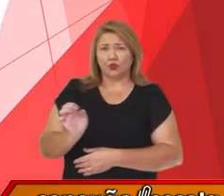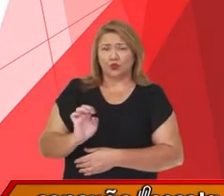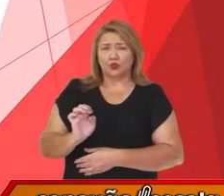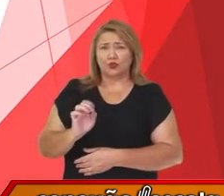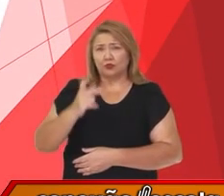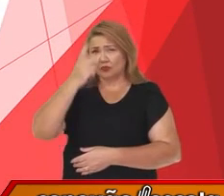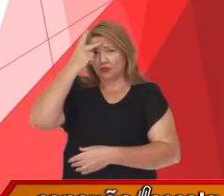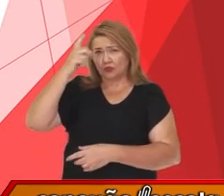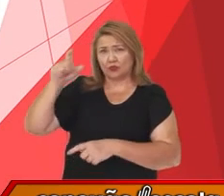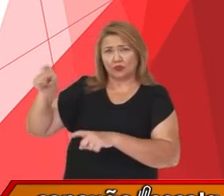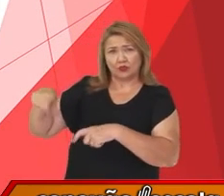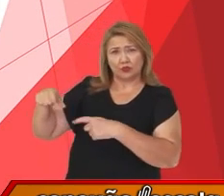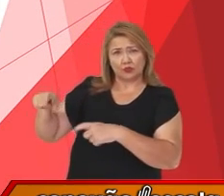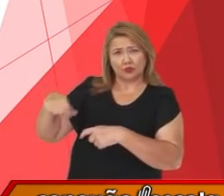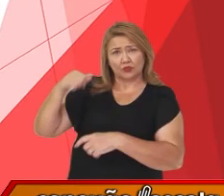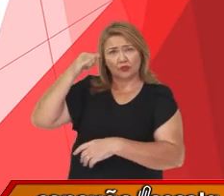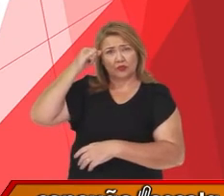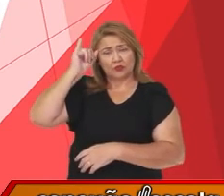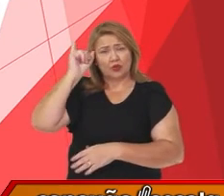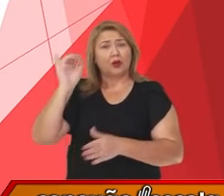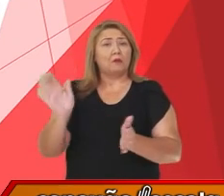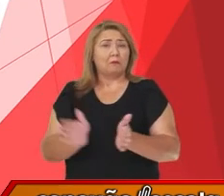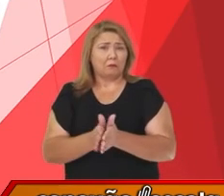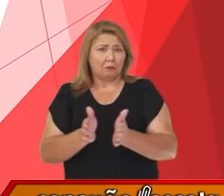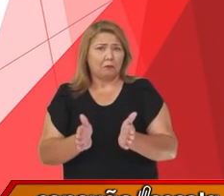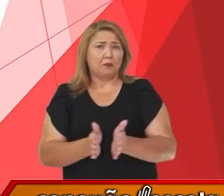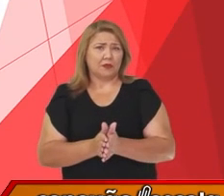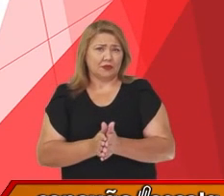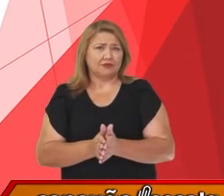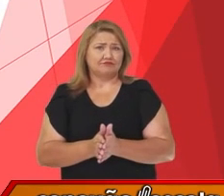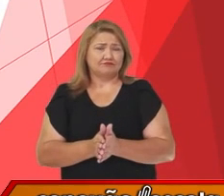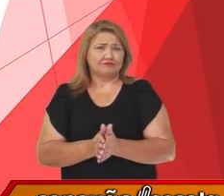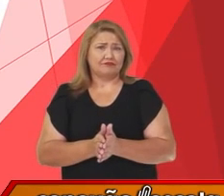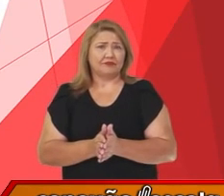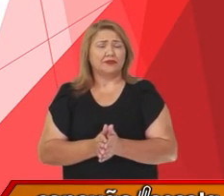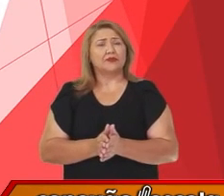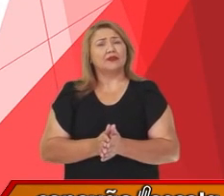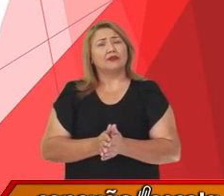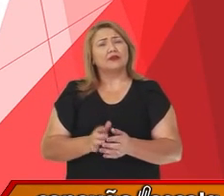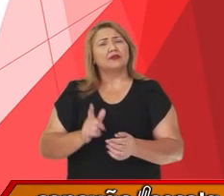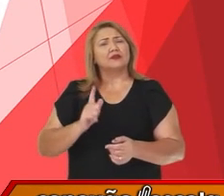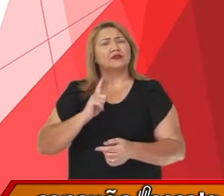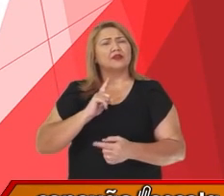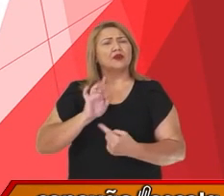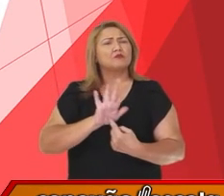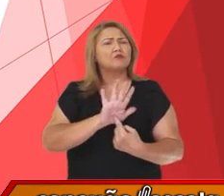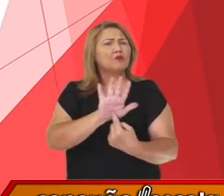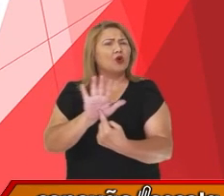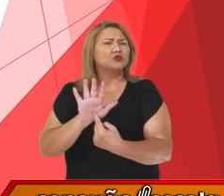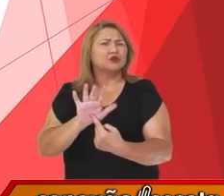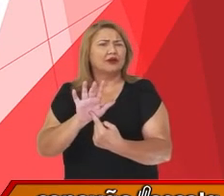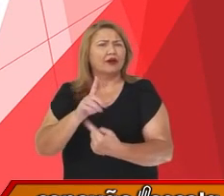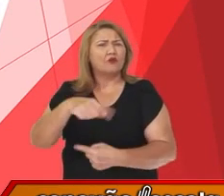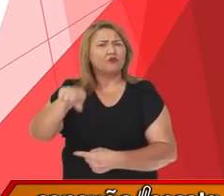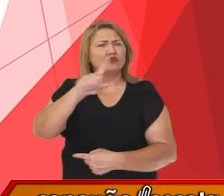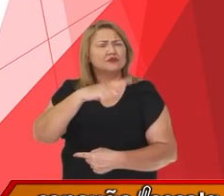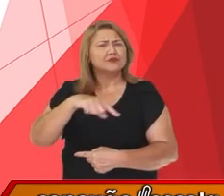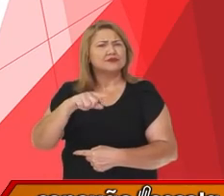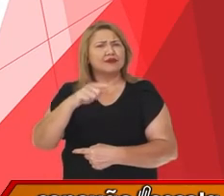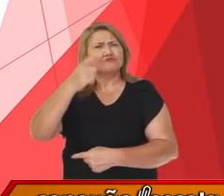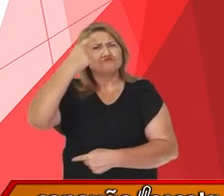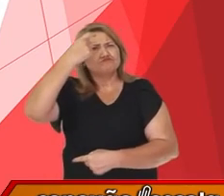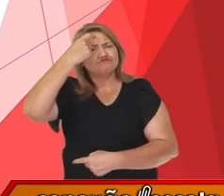camponeses, pobres. E essa exposição tem a intenção de despertar a